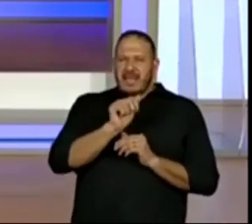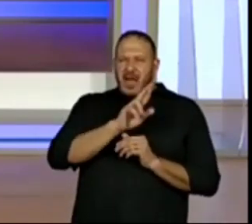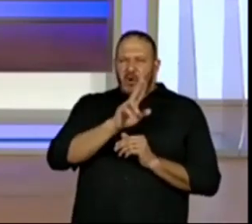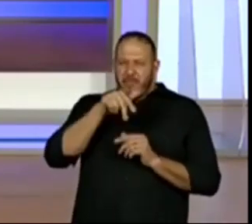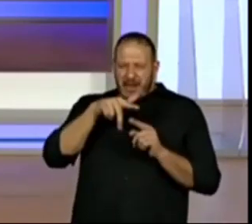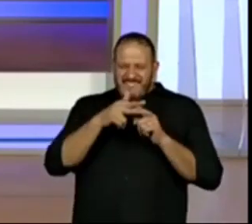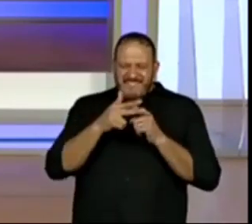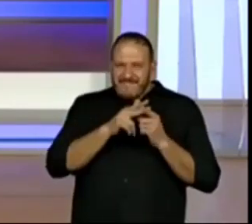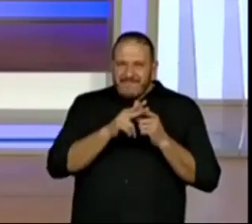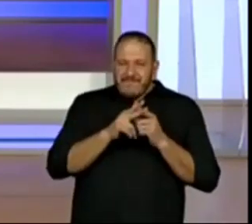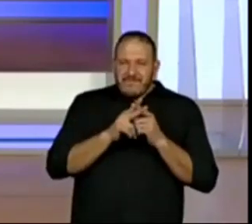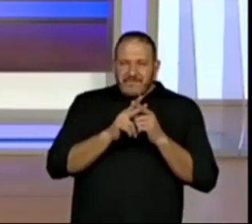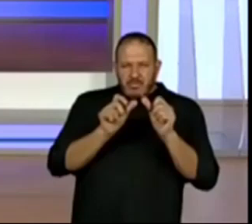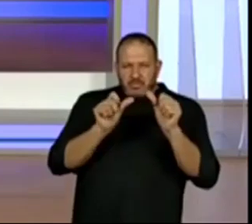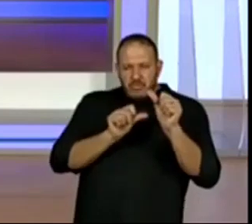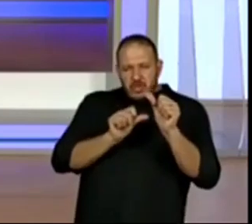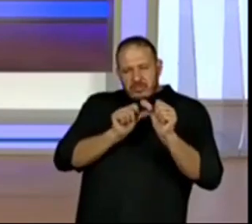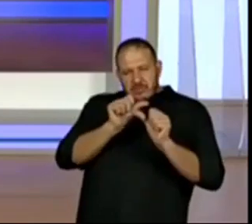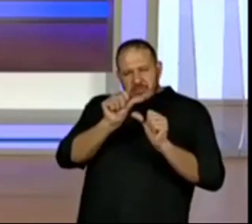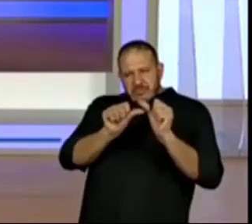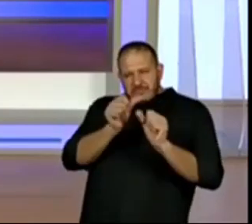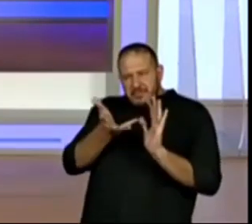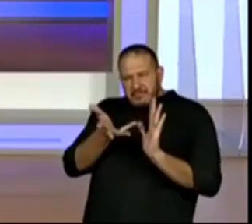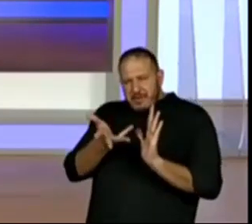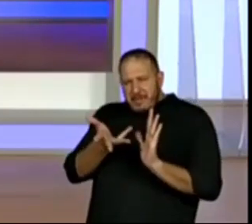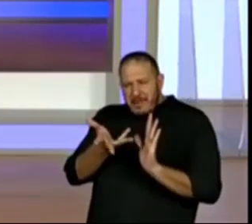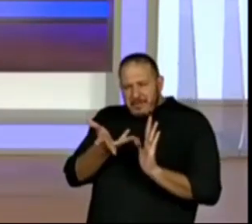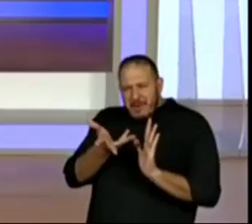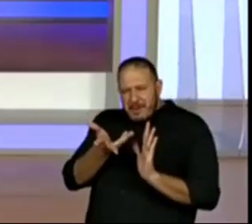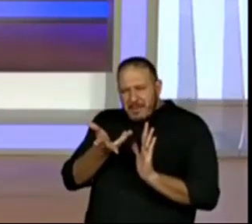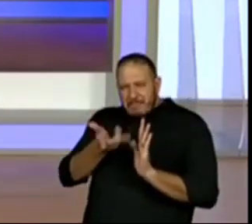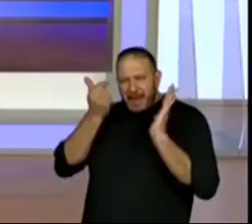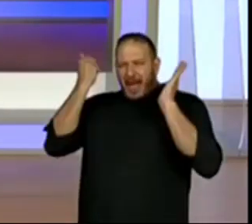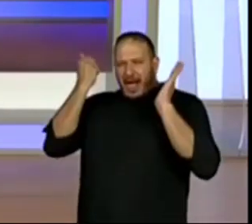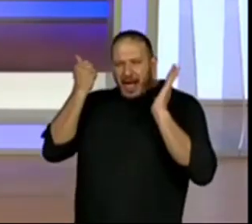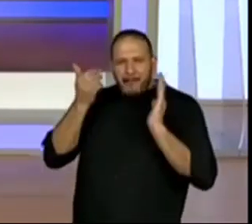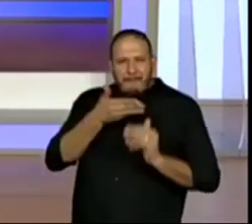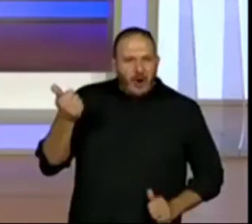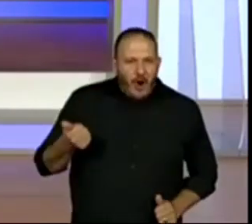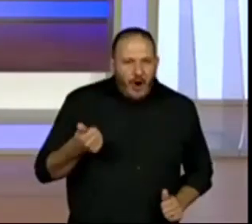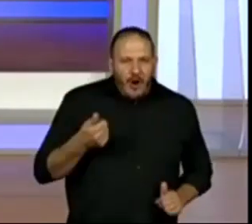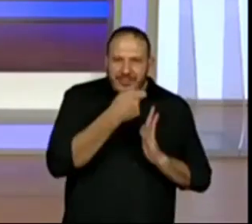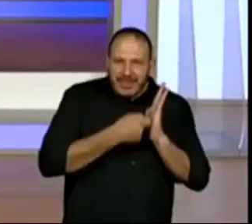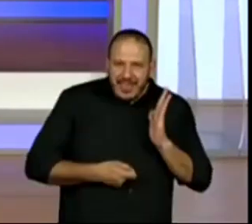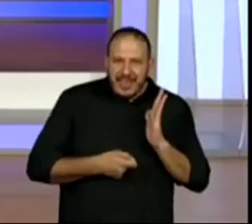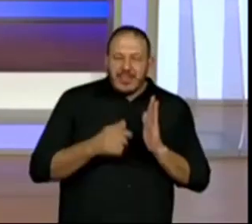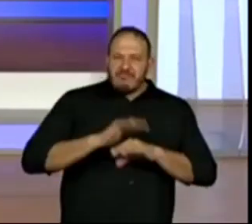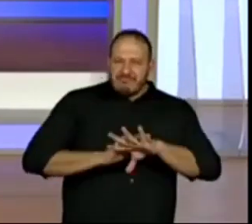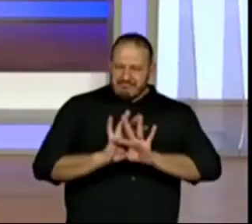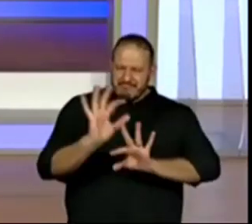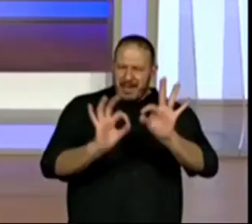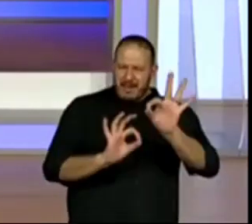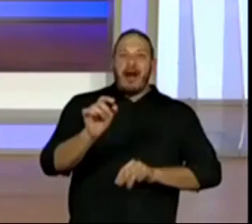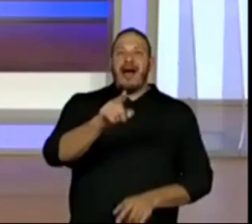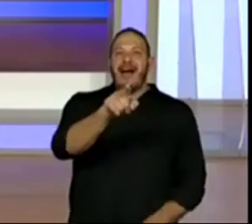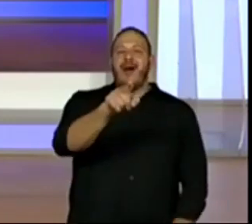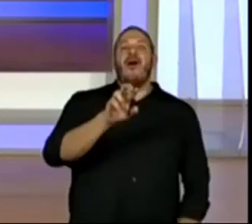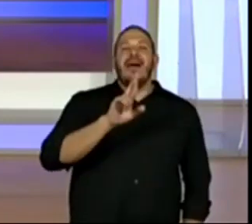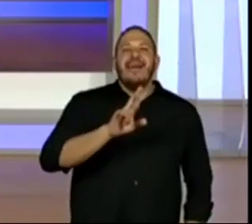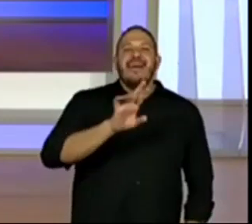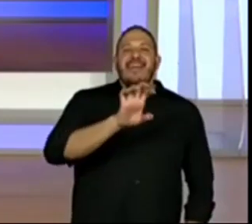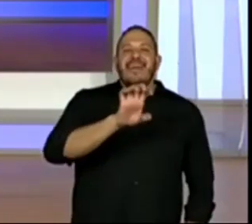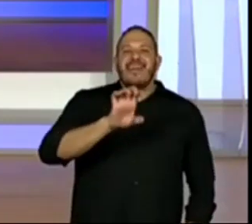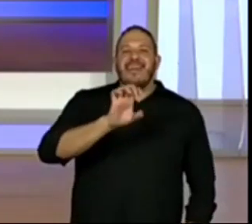aprimorar, aperfeiçoar, reescrever, professora Ivone. Exato.